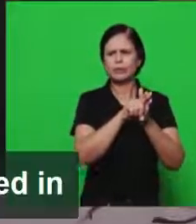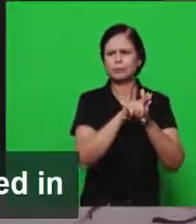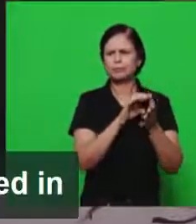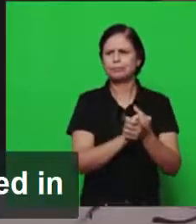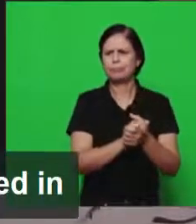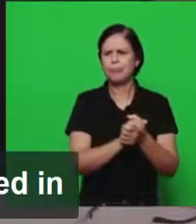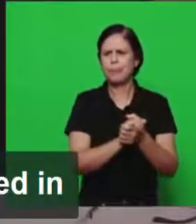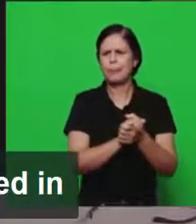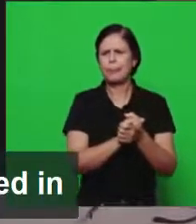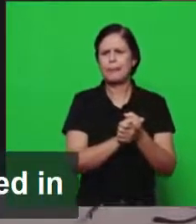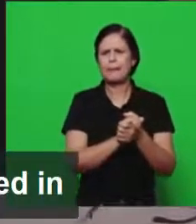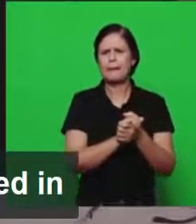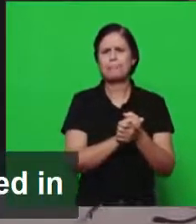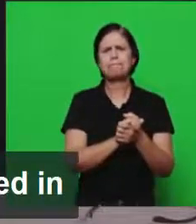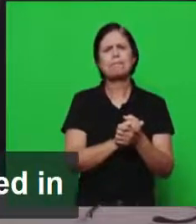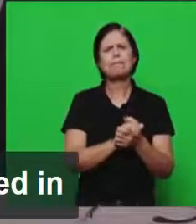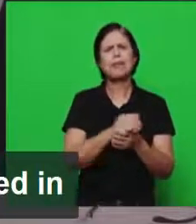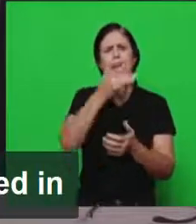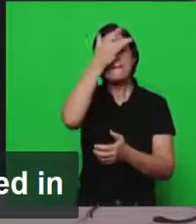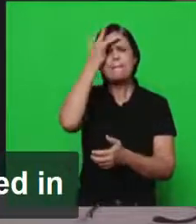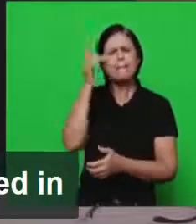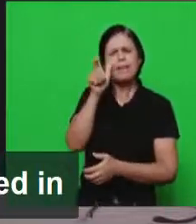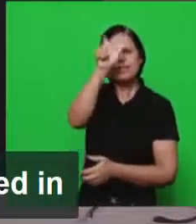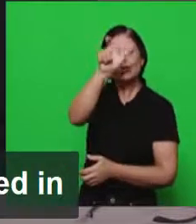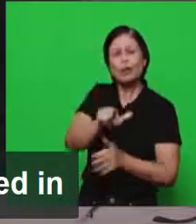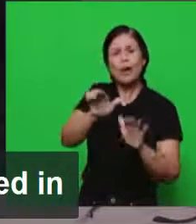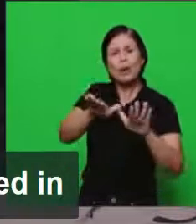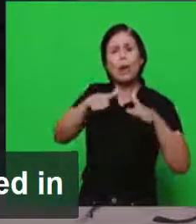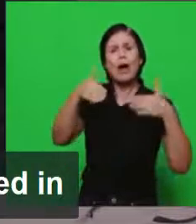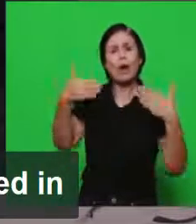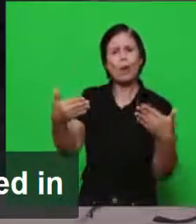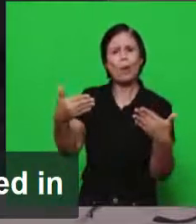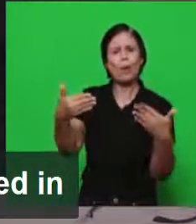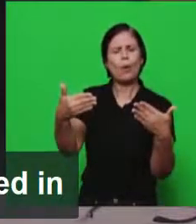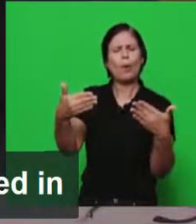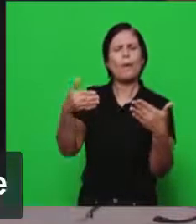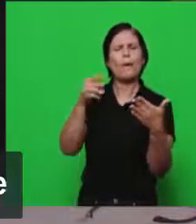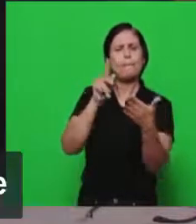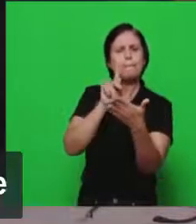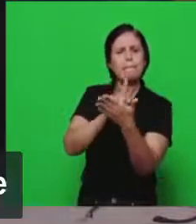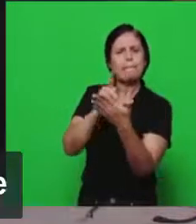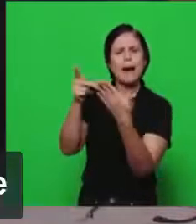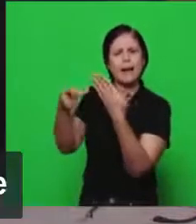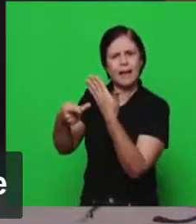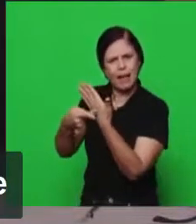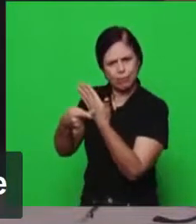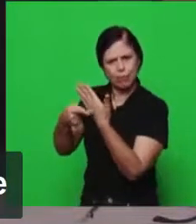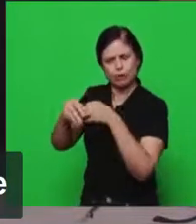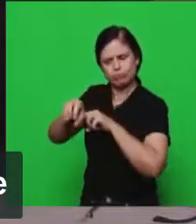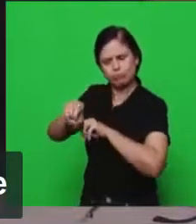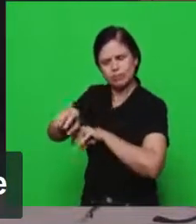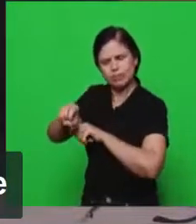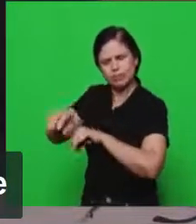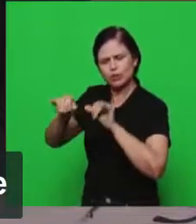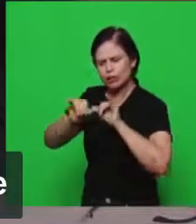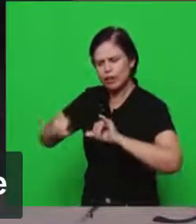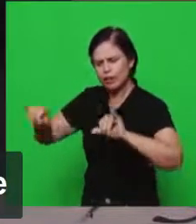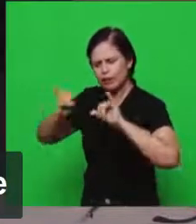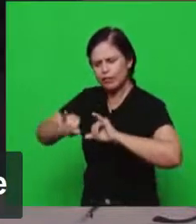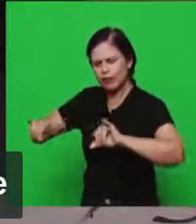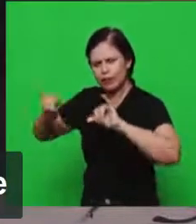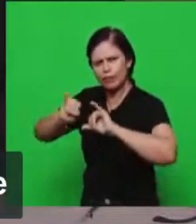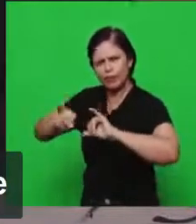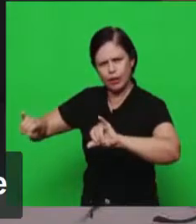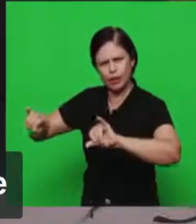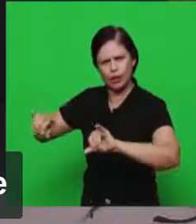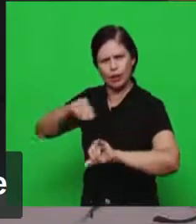as sete parábolas do reino descritas no capítulo 13 de Mateus